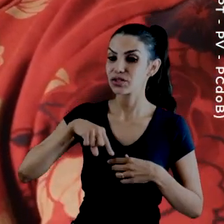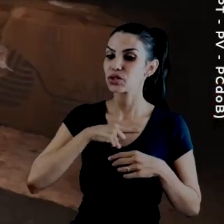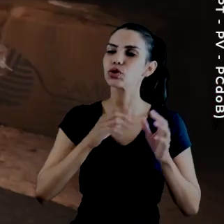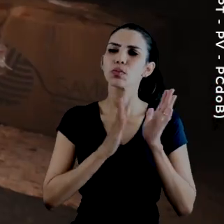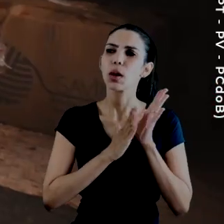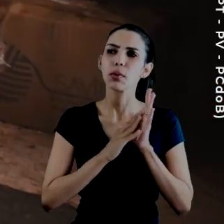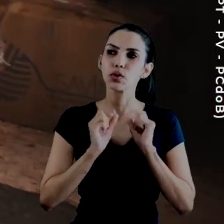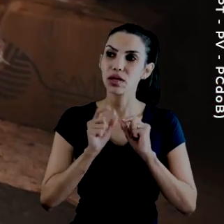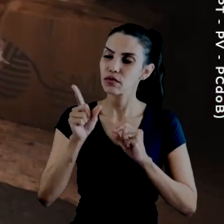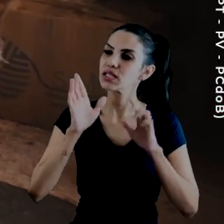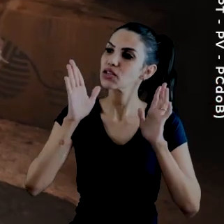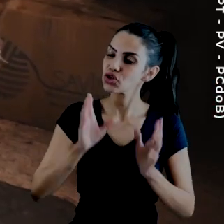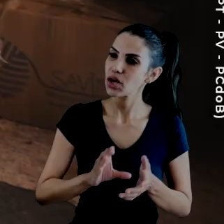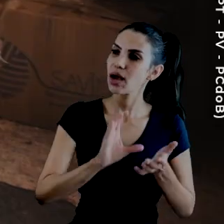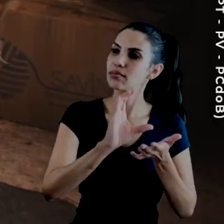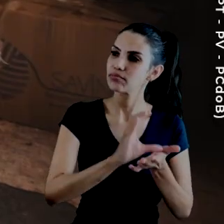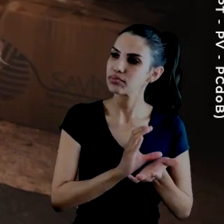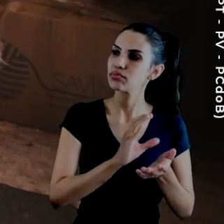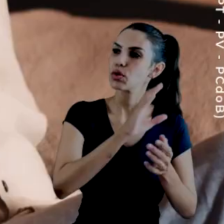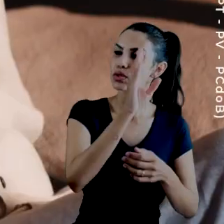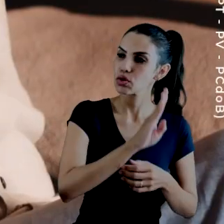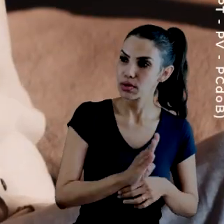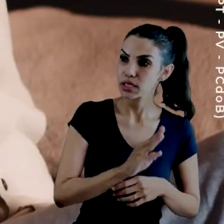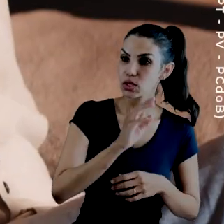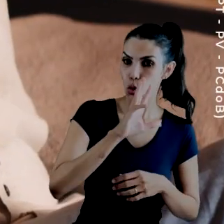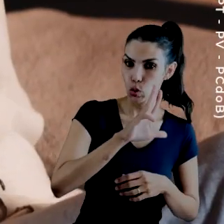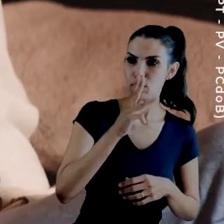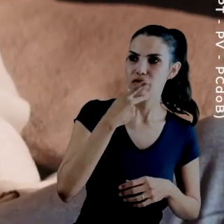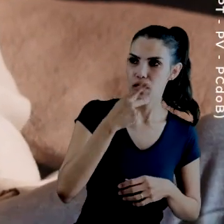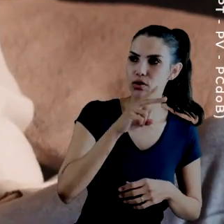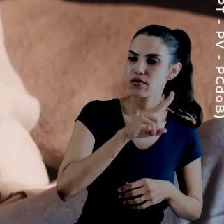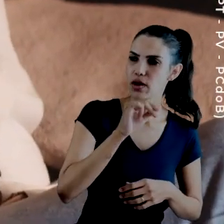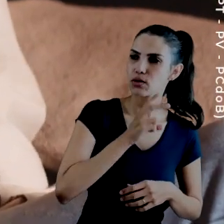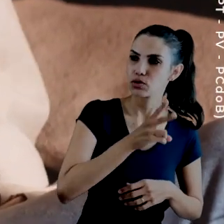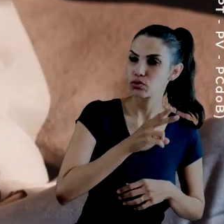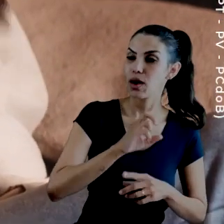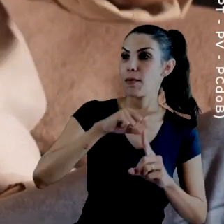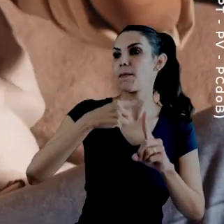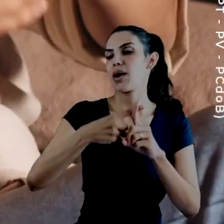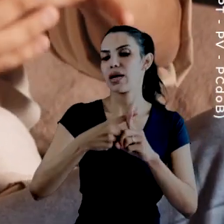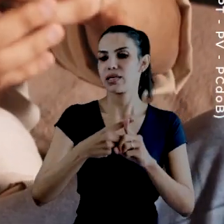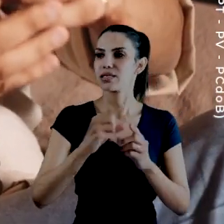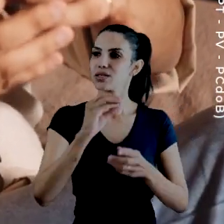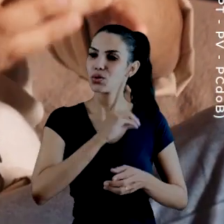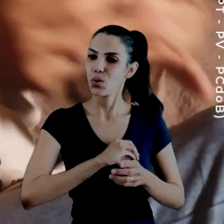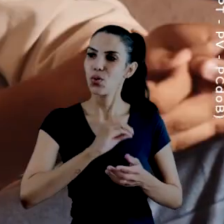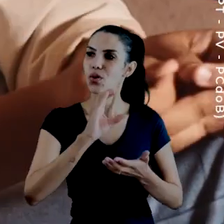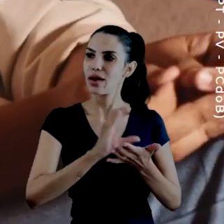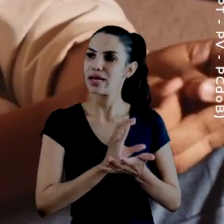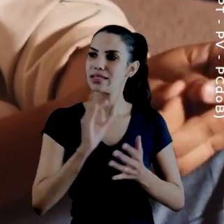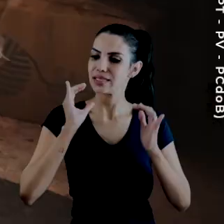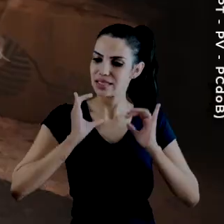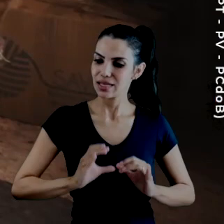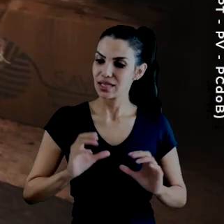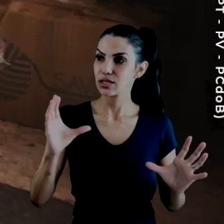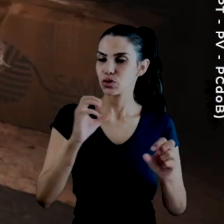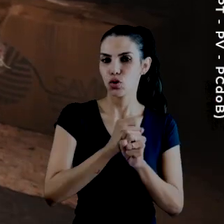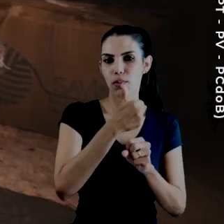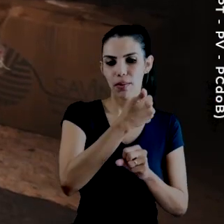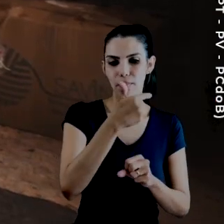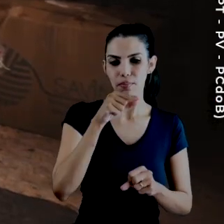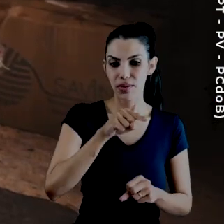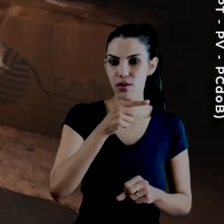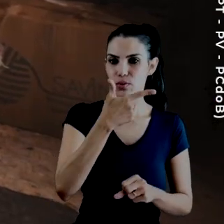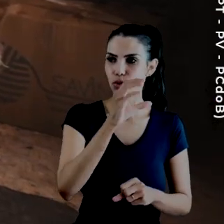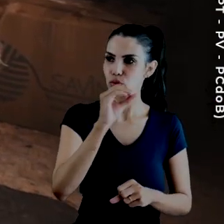Você que está recebendo o Auxílio Brasil, que o Lula disse que vai continuar, você vai receber o Renda Cidadã. Ele vai dar R$.200 por família, para que